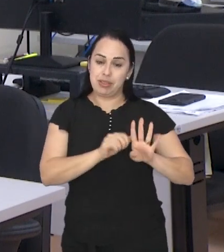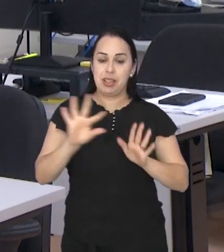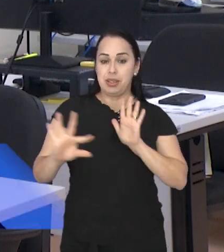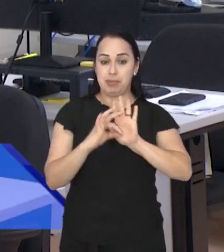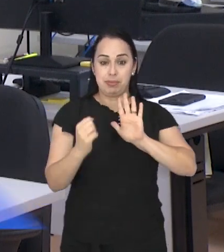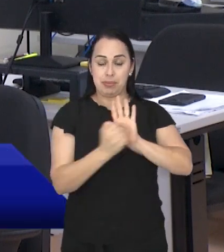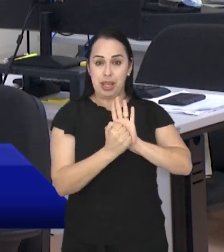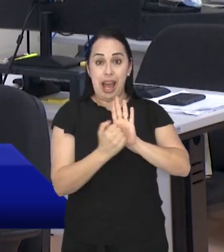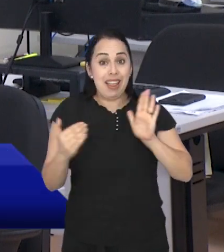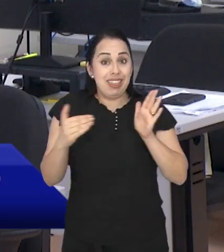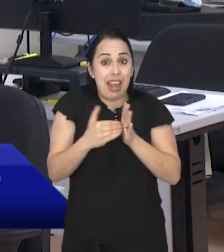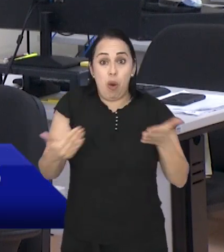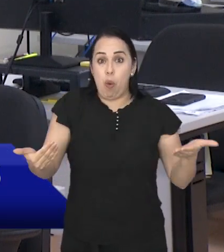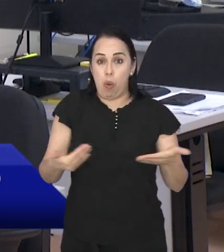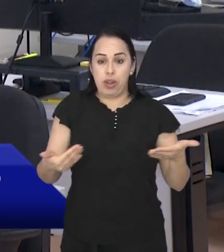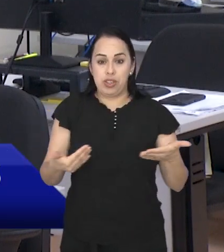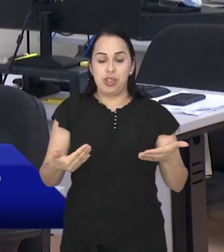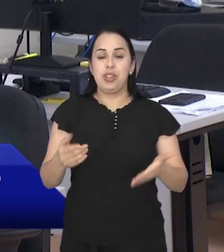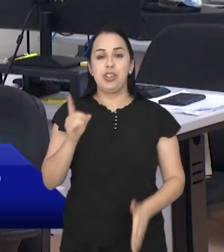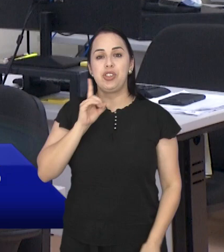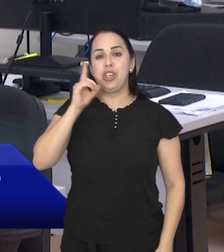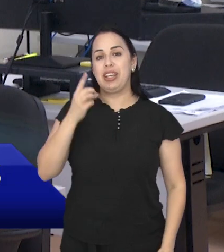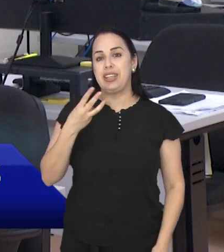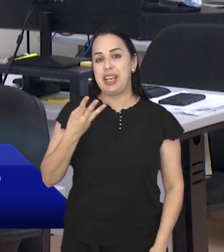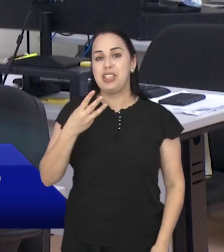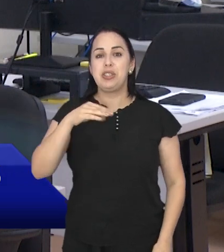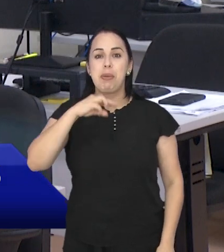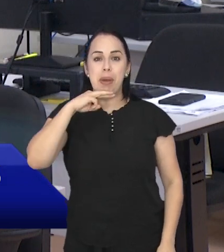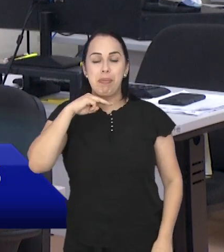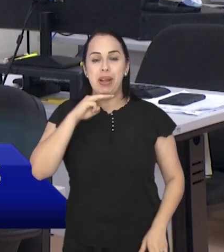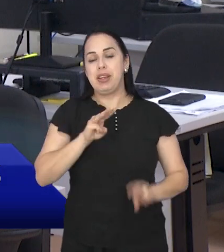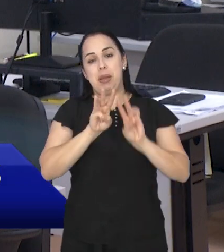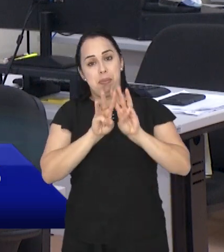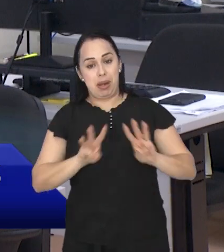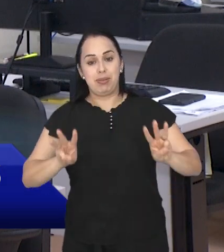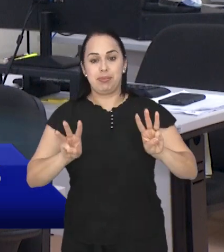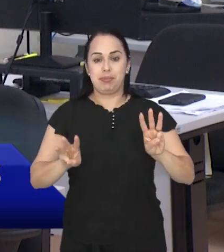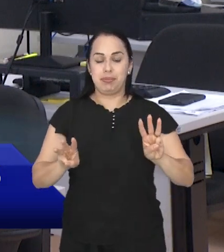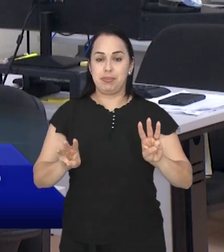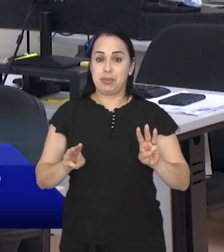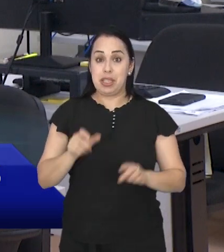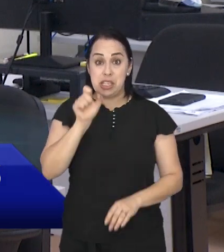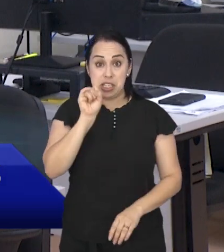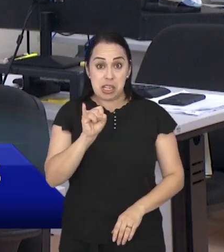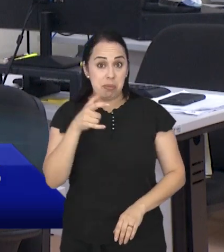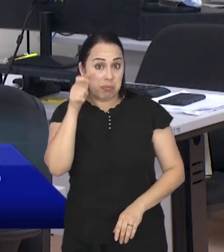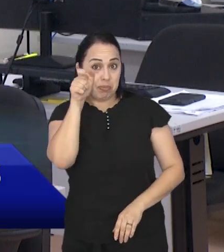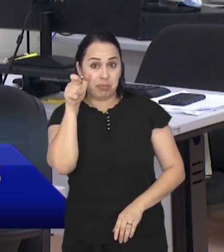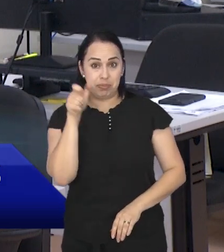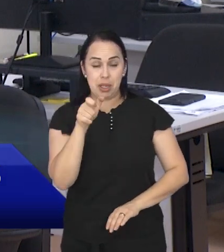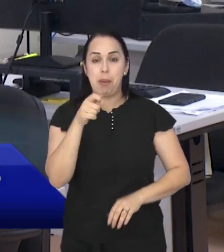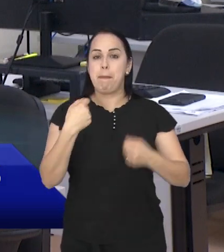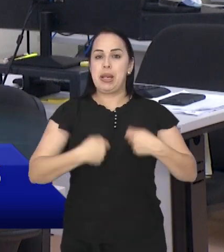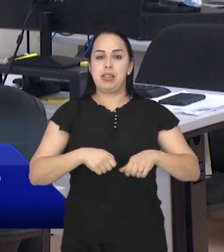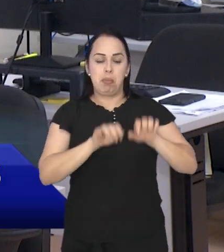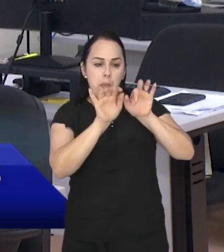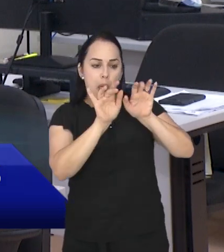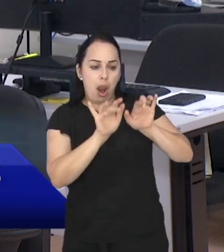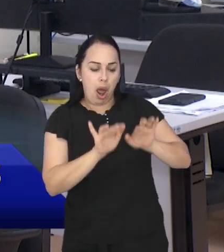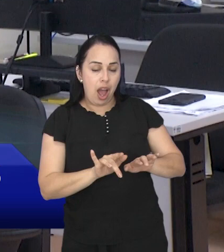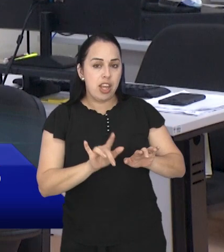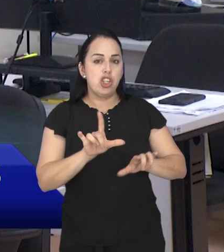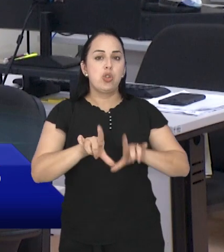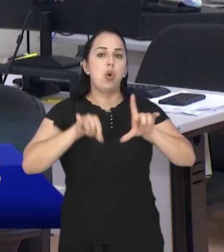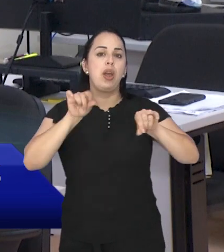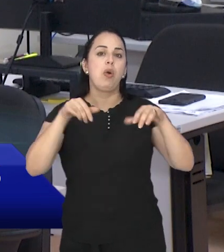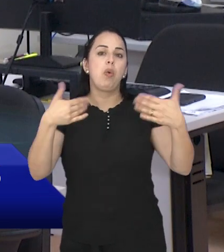As inscrições vão só até hoje, dia 13 de março, e são feitas pela internet. Os interessados devem fazer o cadastro,